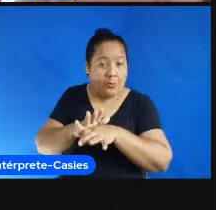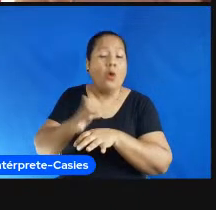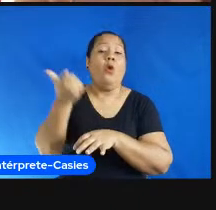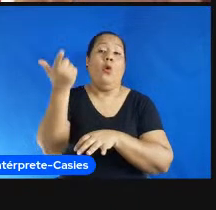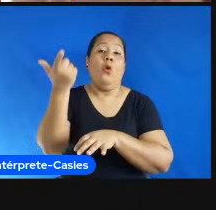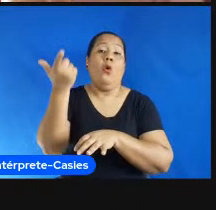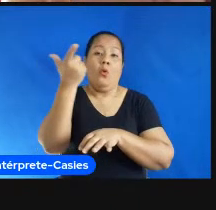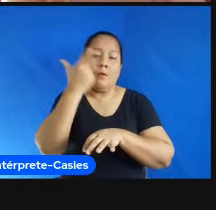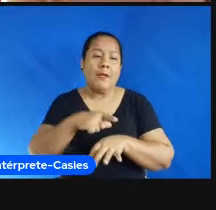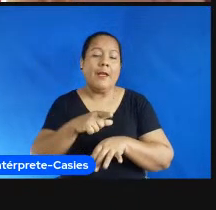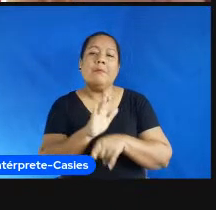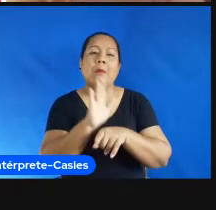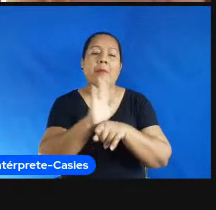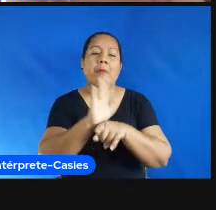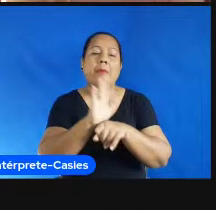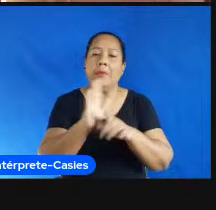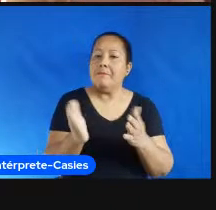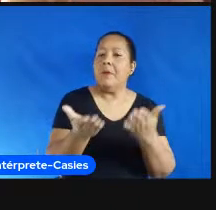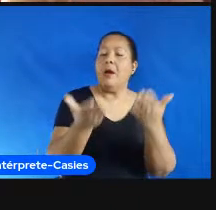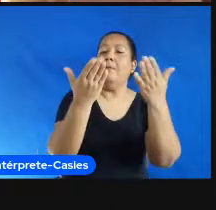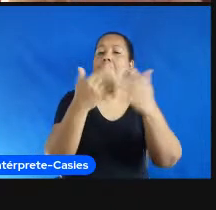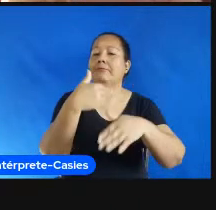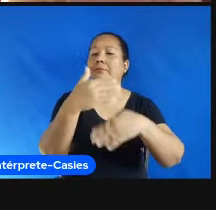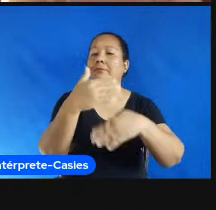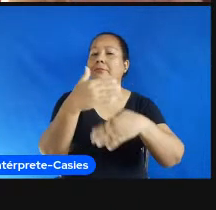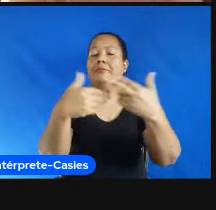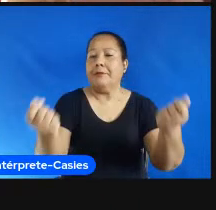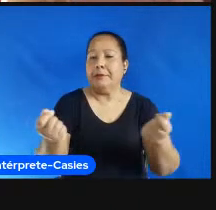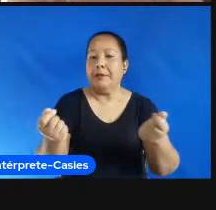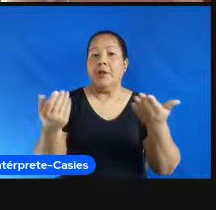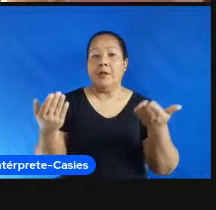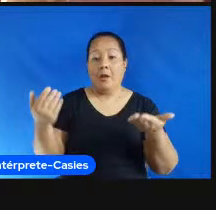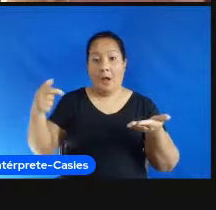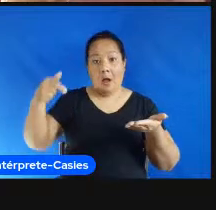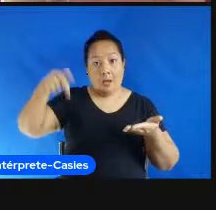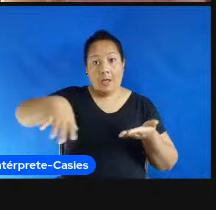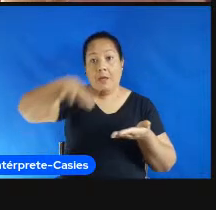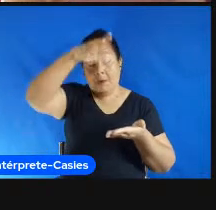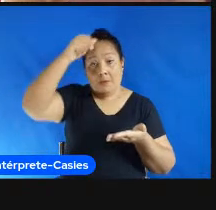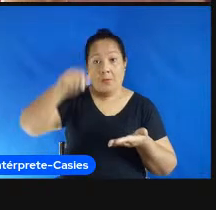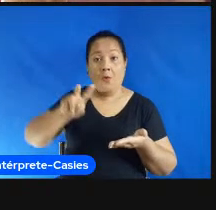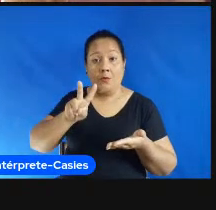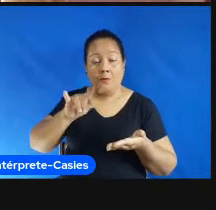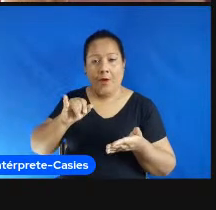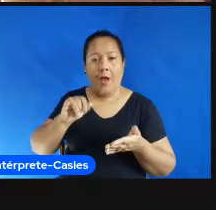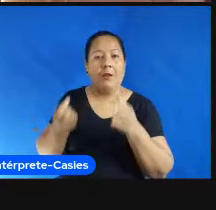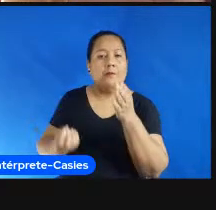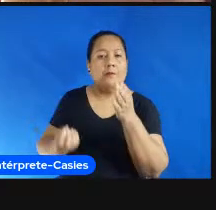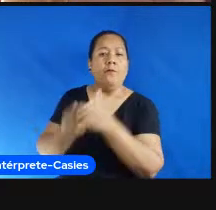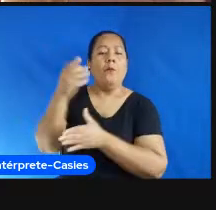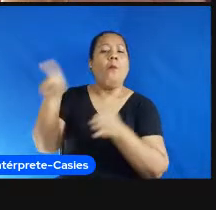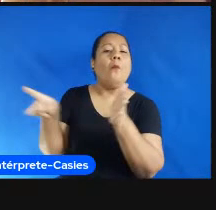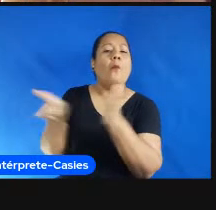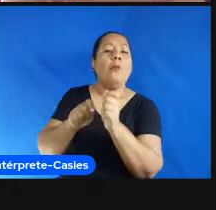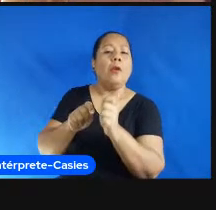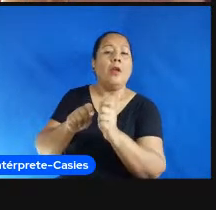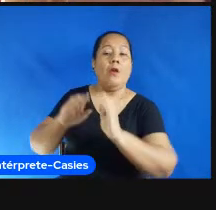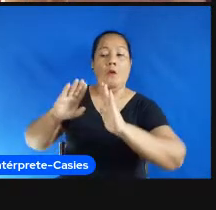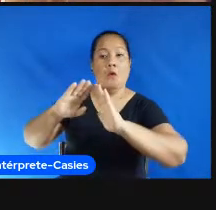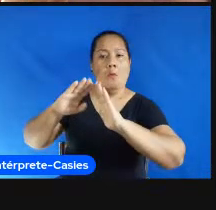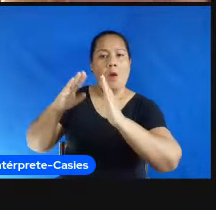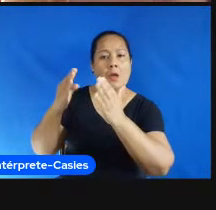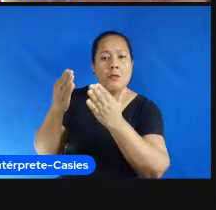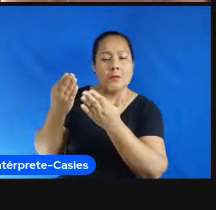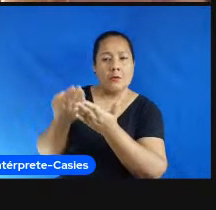do Mato Grosso se estabeleça e se prolongue e desde já torço muito pra que isso continue acontecendo né isso já